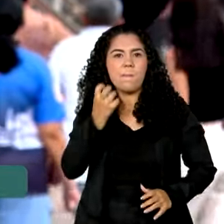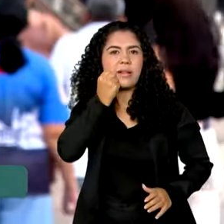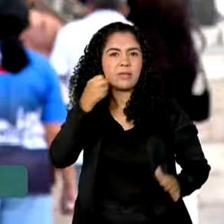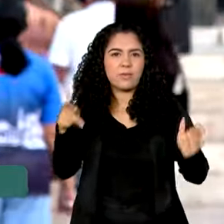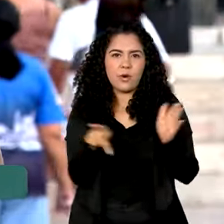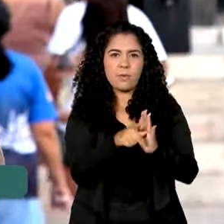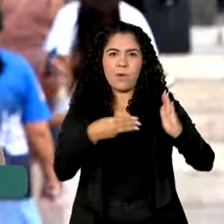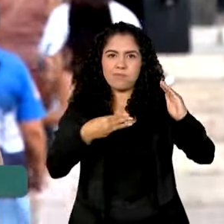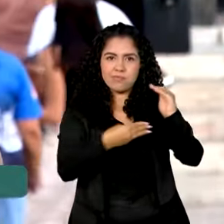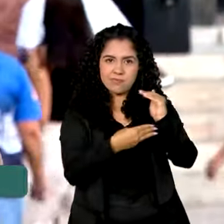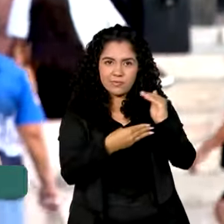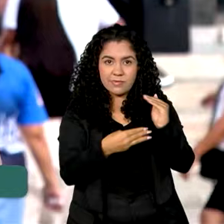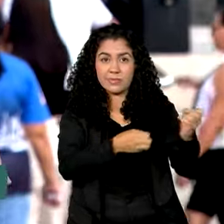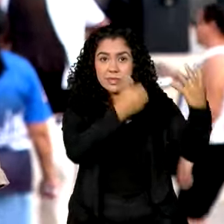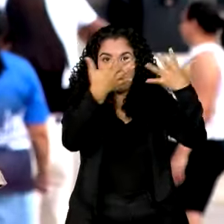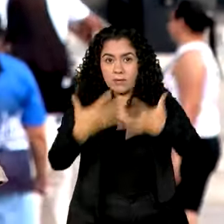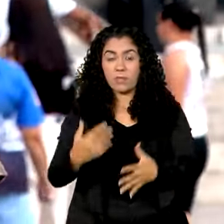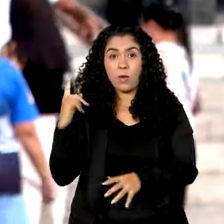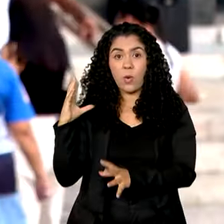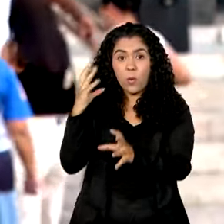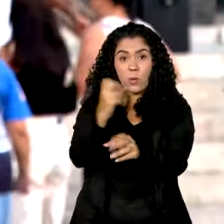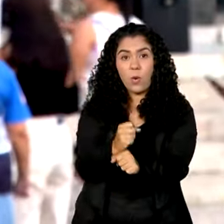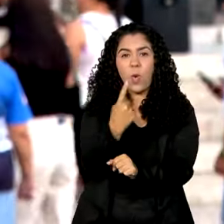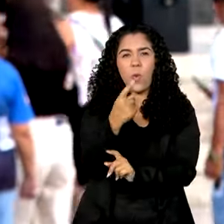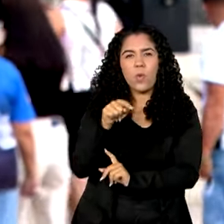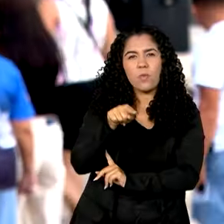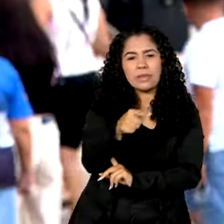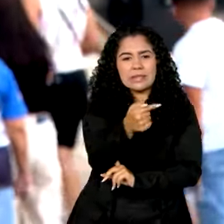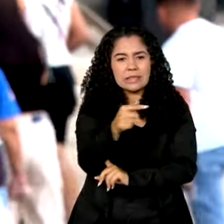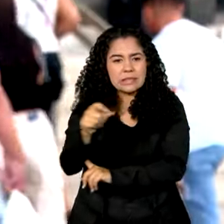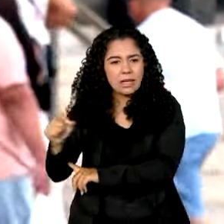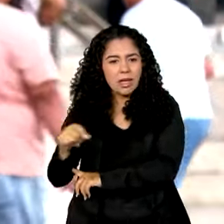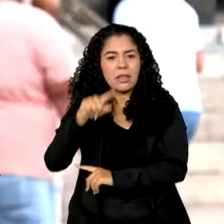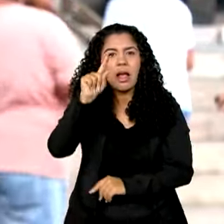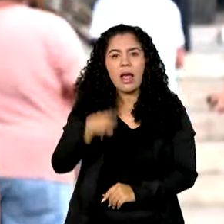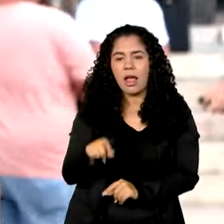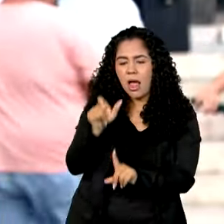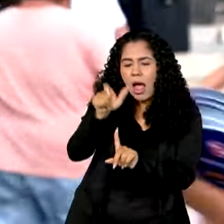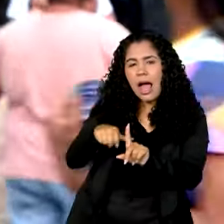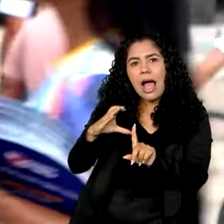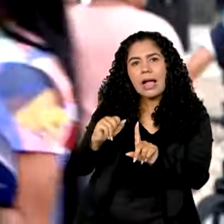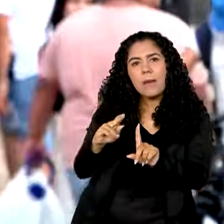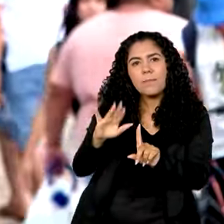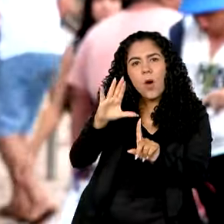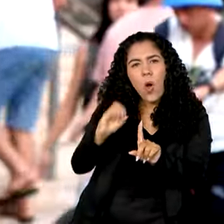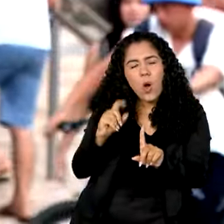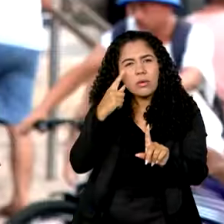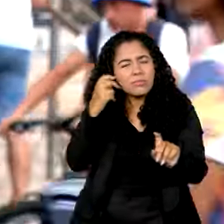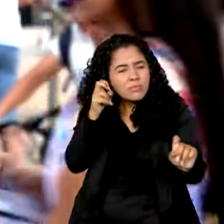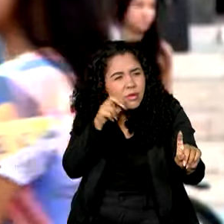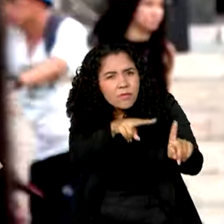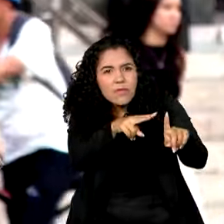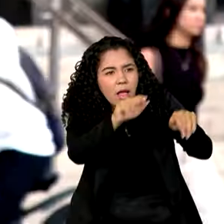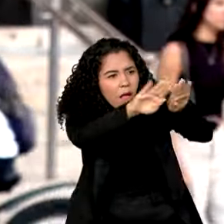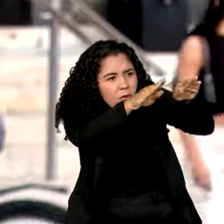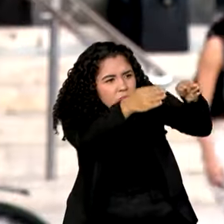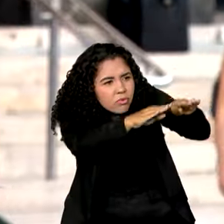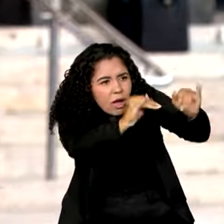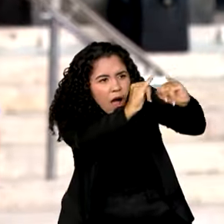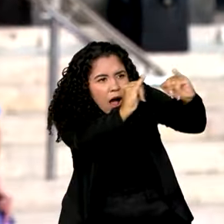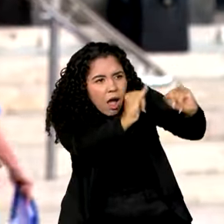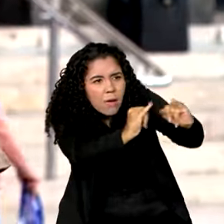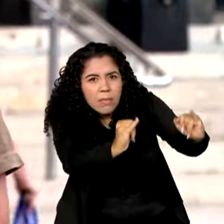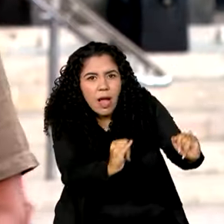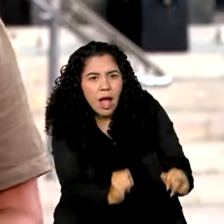história que, em 1700, um caçador chamado Caboclo Plácido encontrou uma pequena estátua de Nossa Senhora de Nazaré às